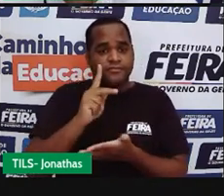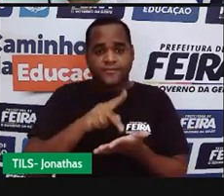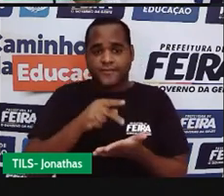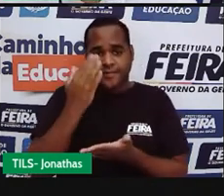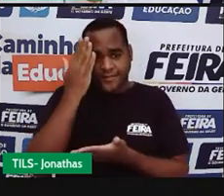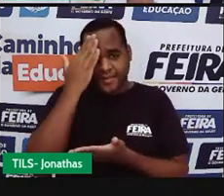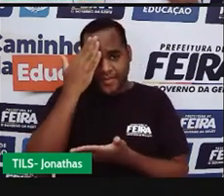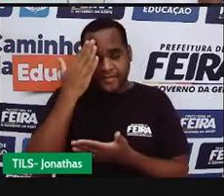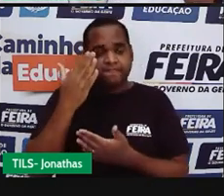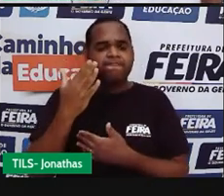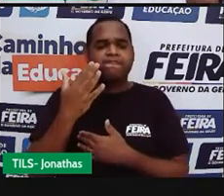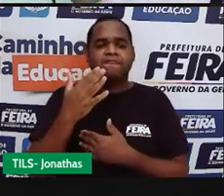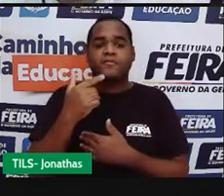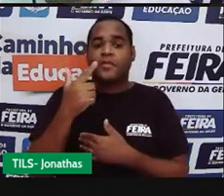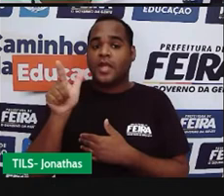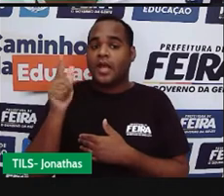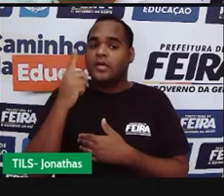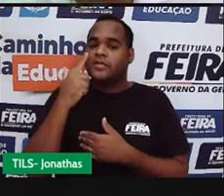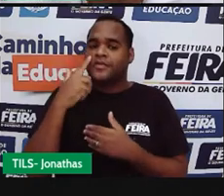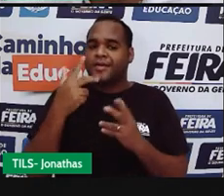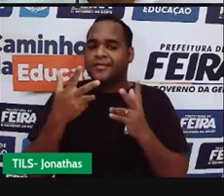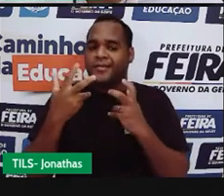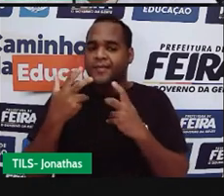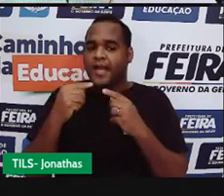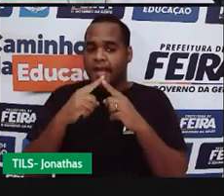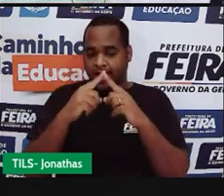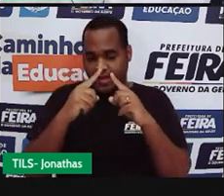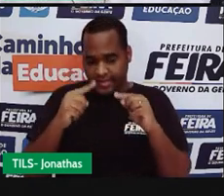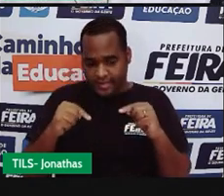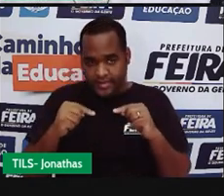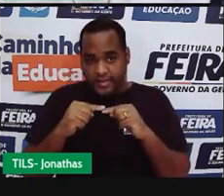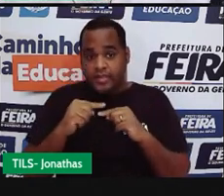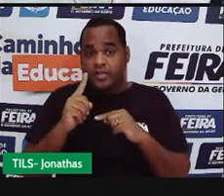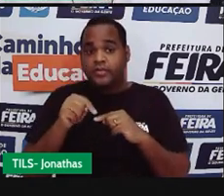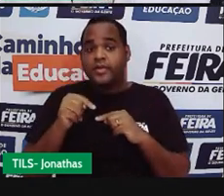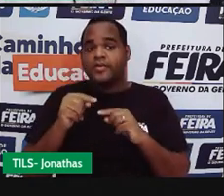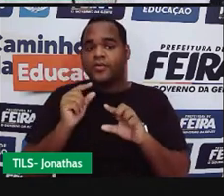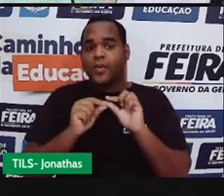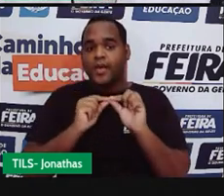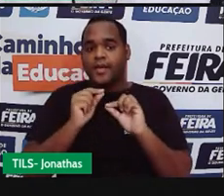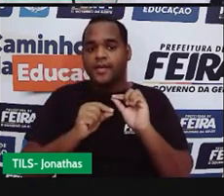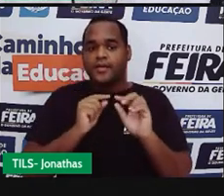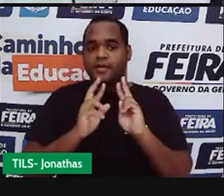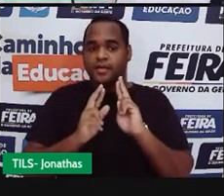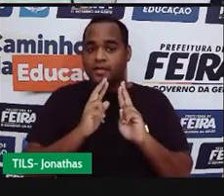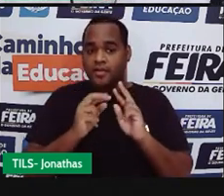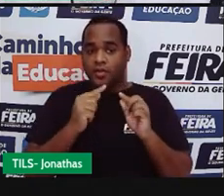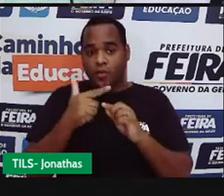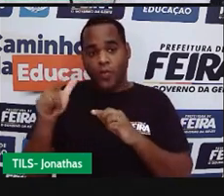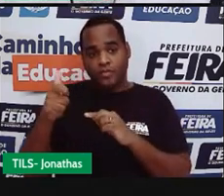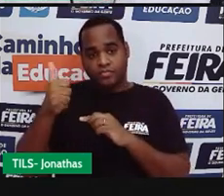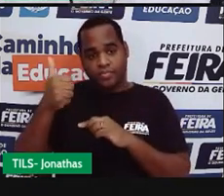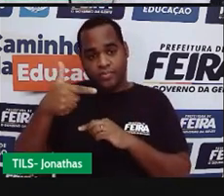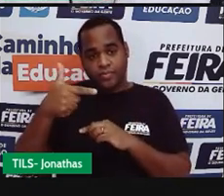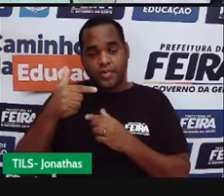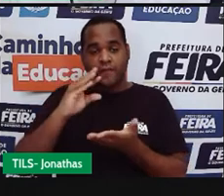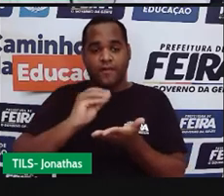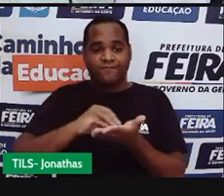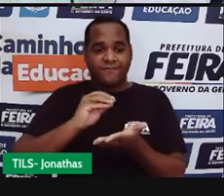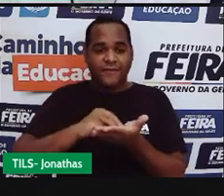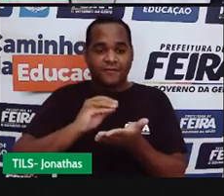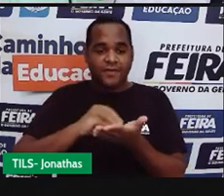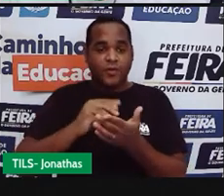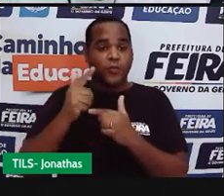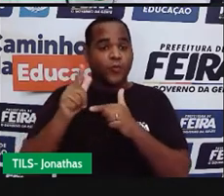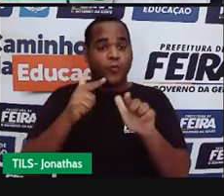Mas veja que lá naquele que foi triângulo, o resultado foi maior do que o que sobrou. em